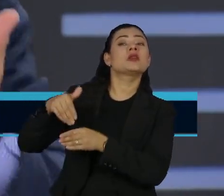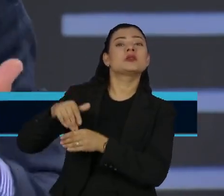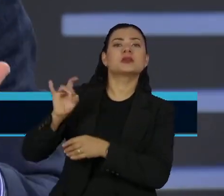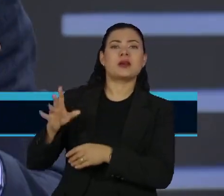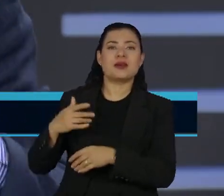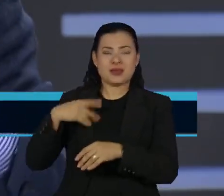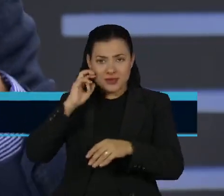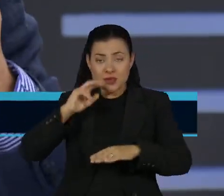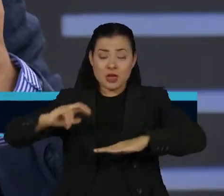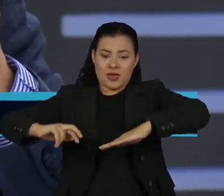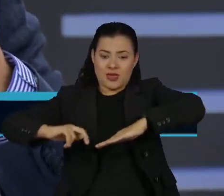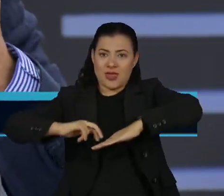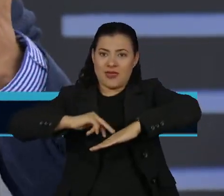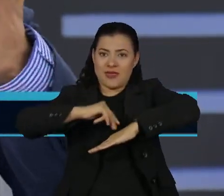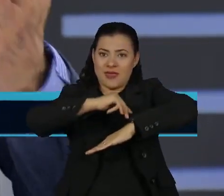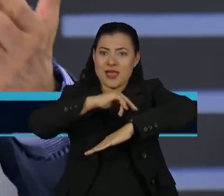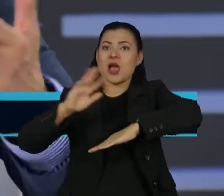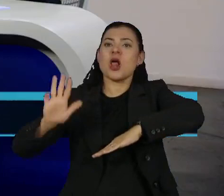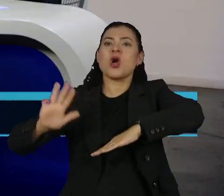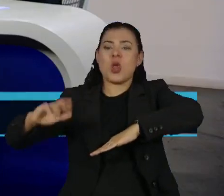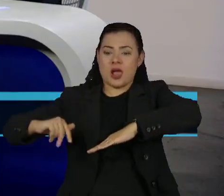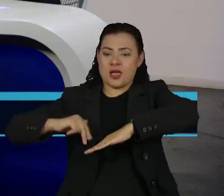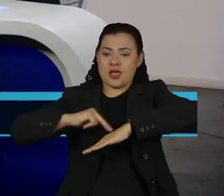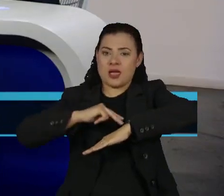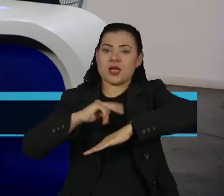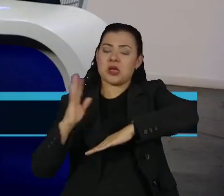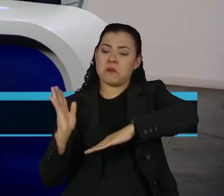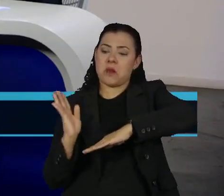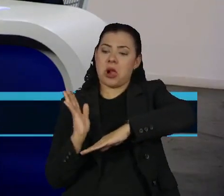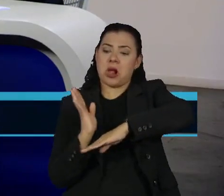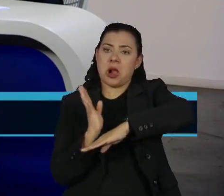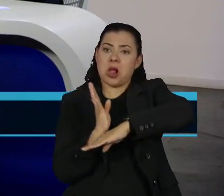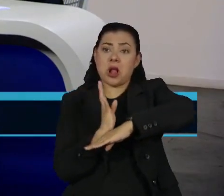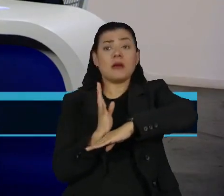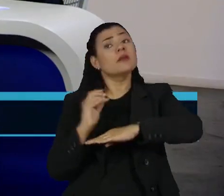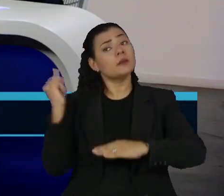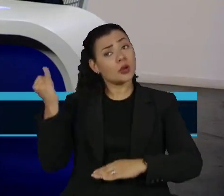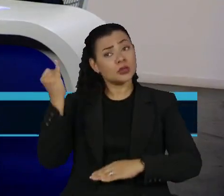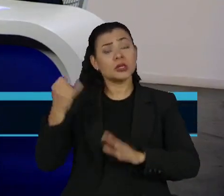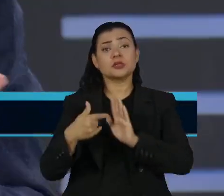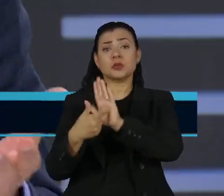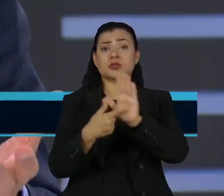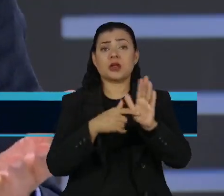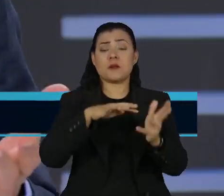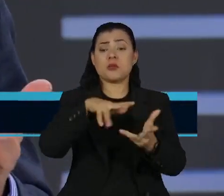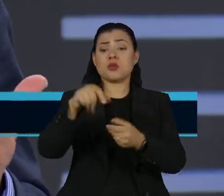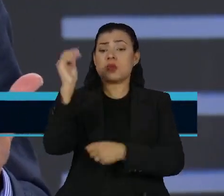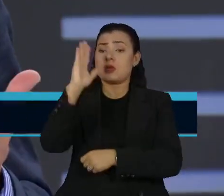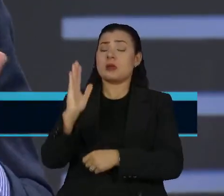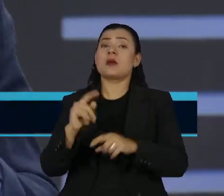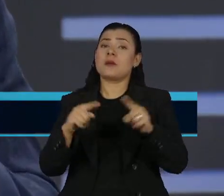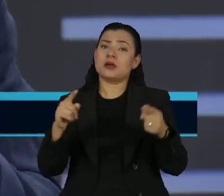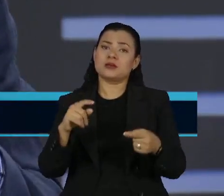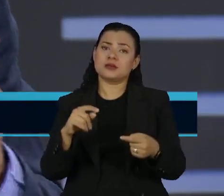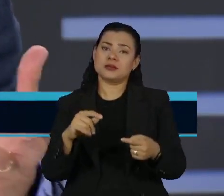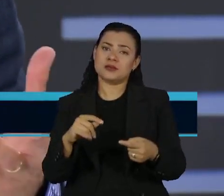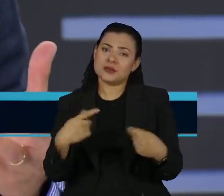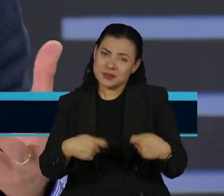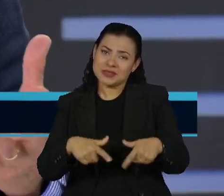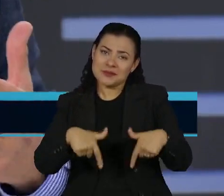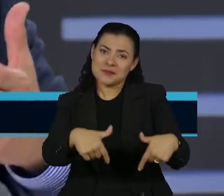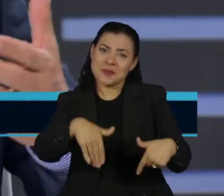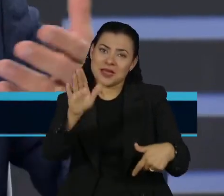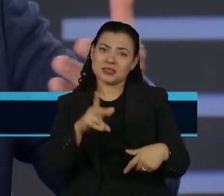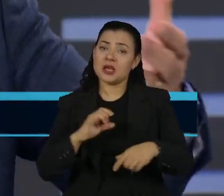na rampa importante, quer dizer, é uma mensagem para o mundo, uma mensagem para o Brasil. Mas é preciso muito mais. Quer dizer, não basta